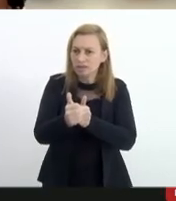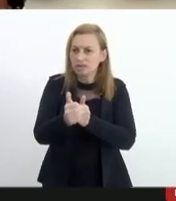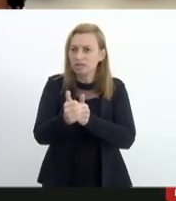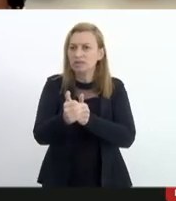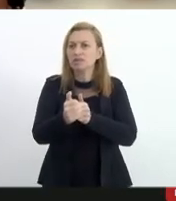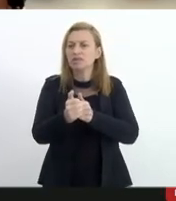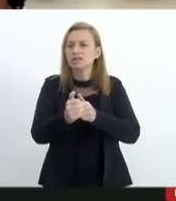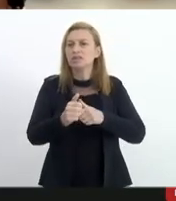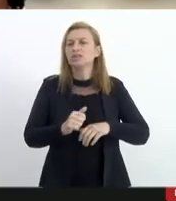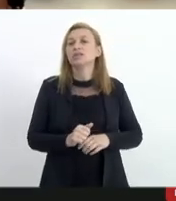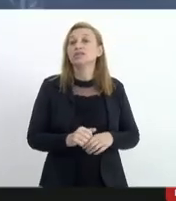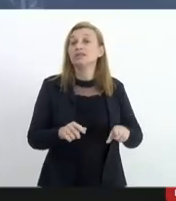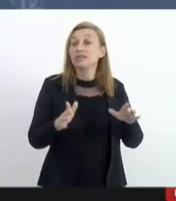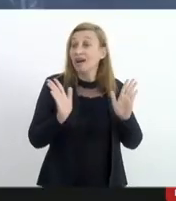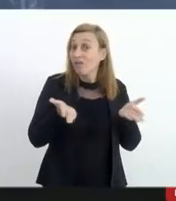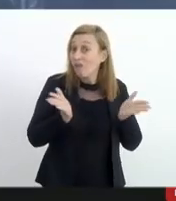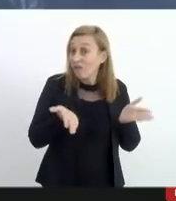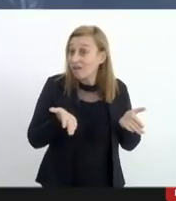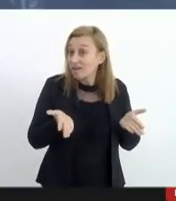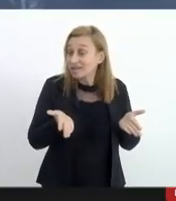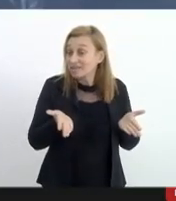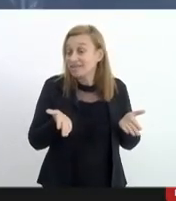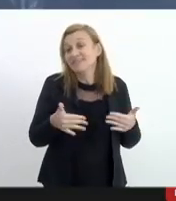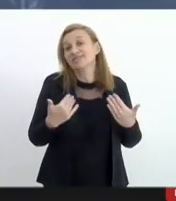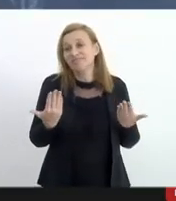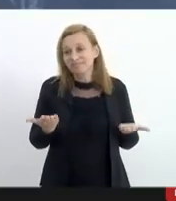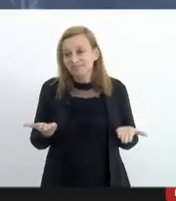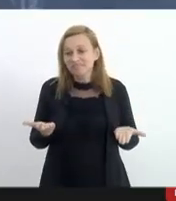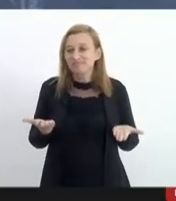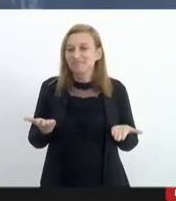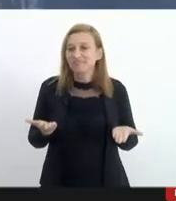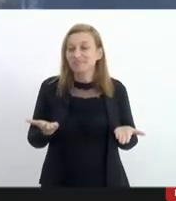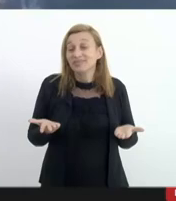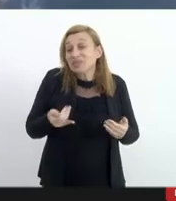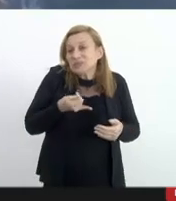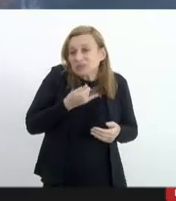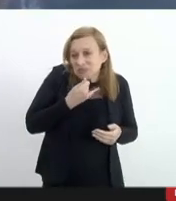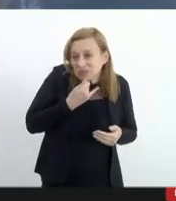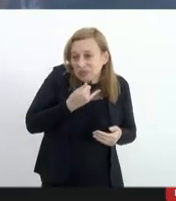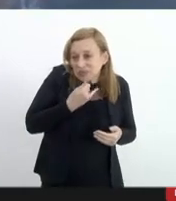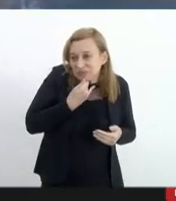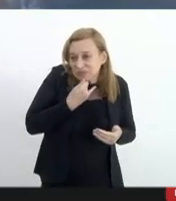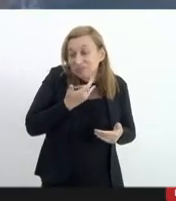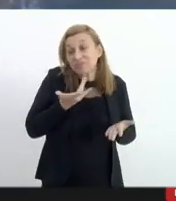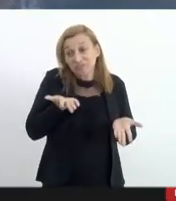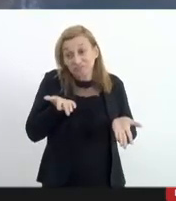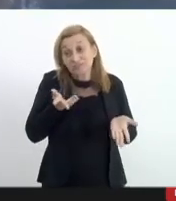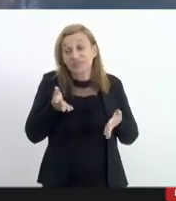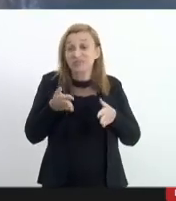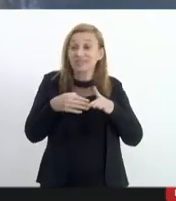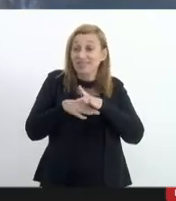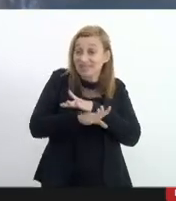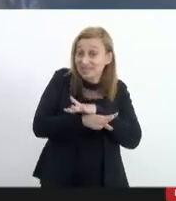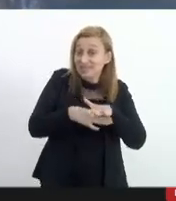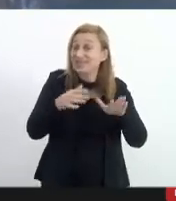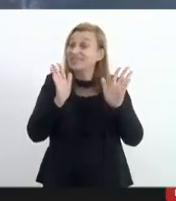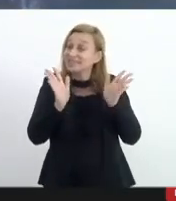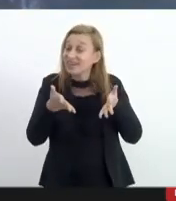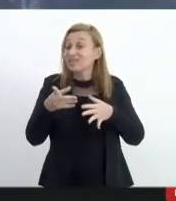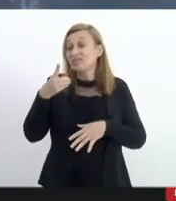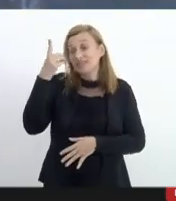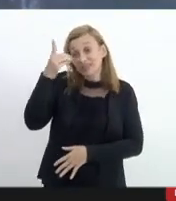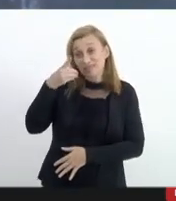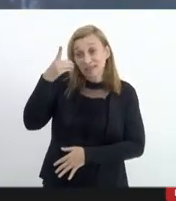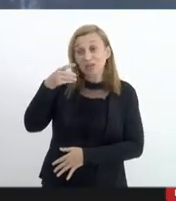esse espaço e agora talvez muito triste afinal já havíamos nos acostumado como disse o